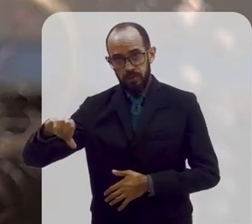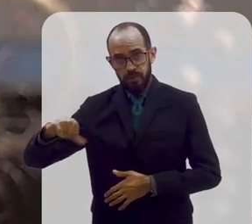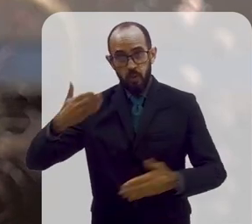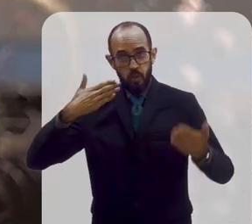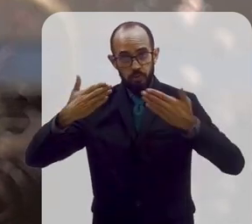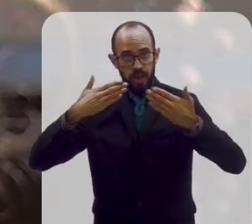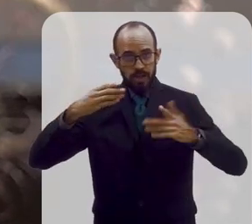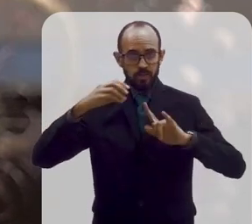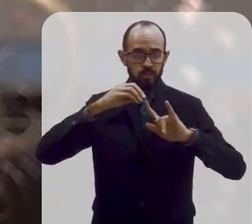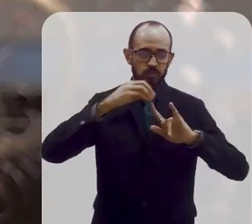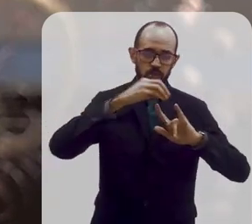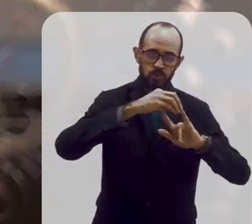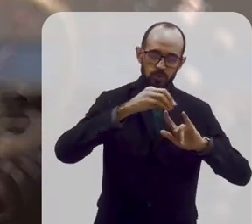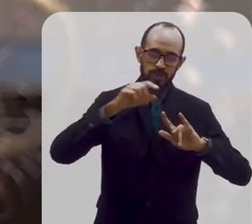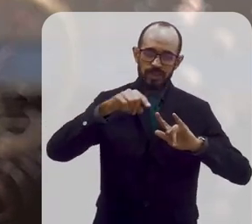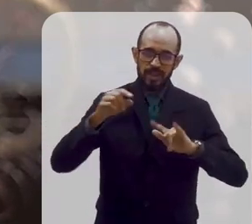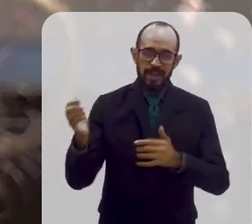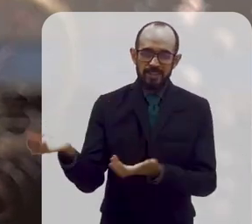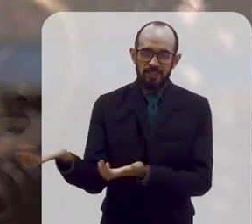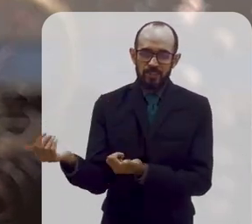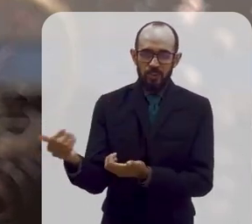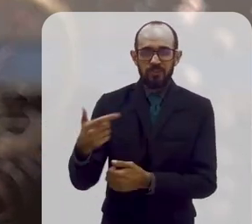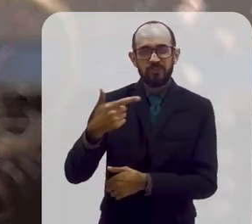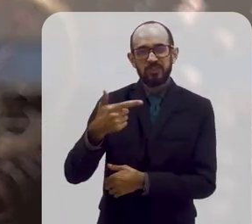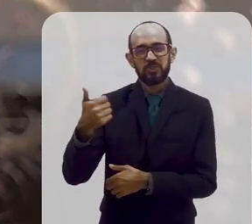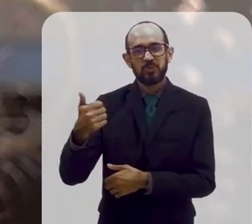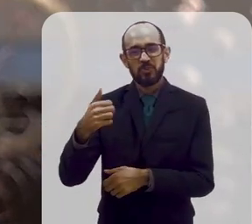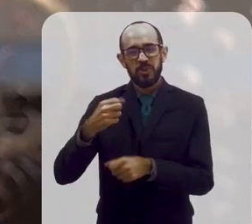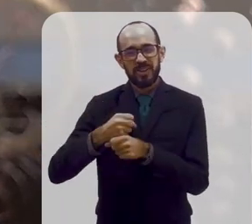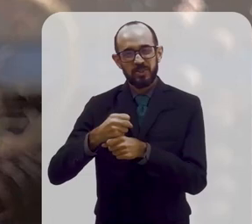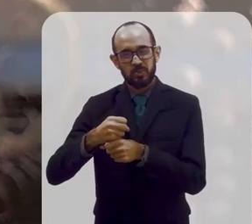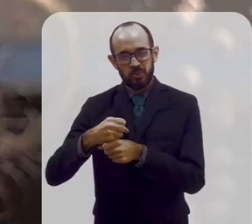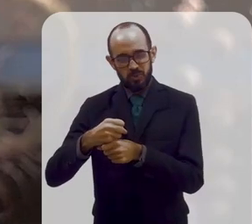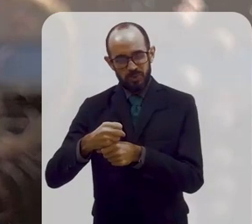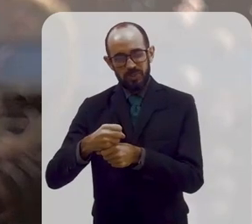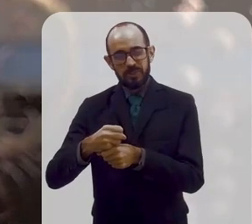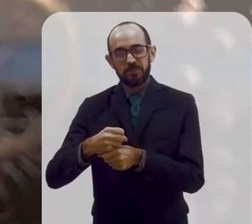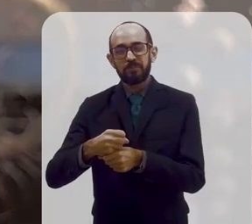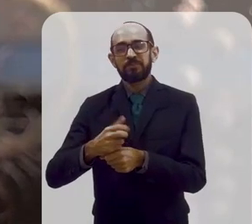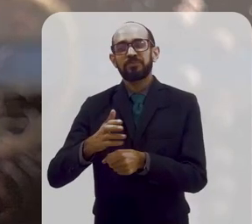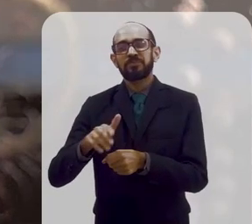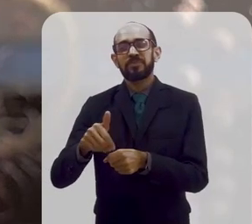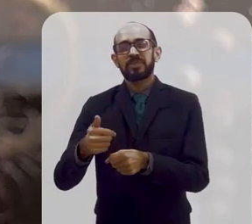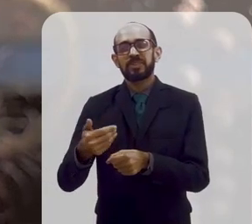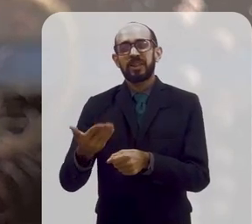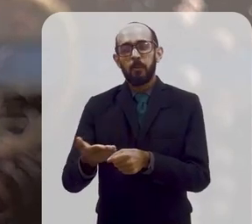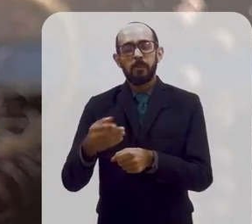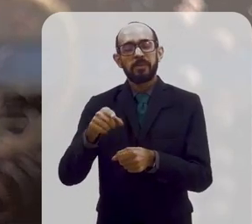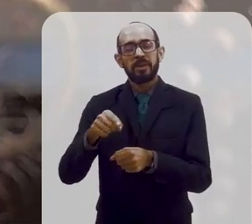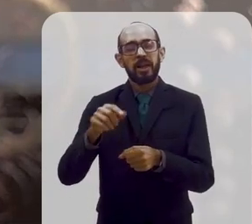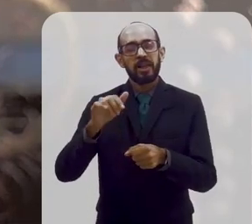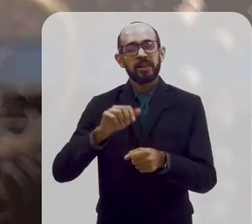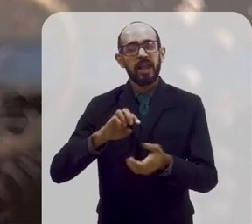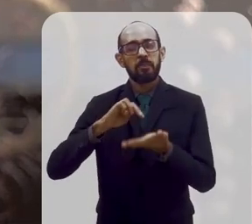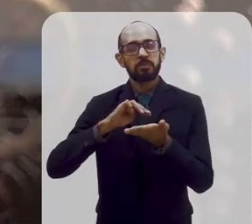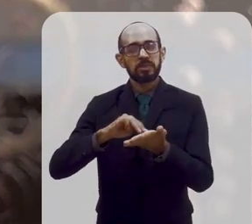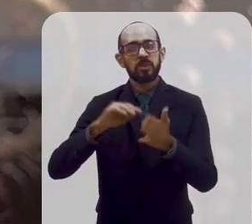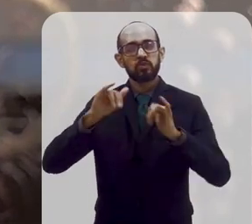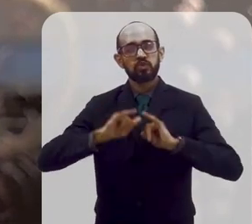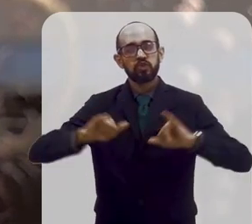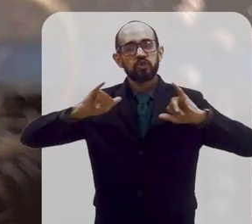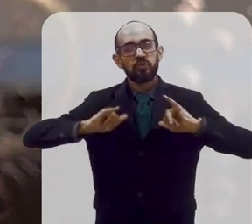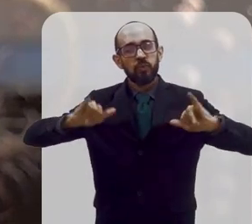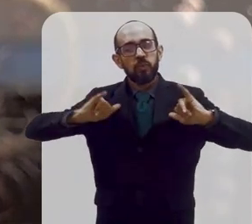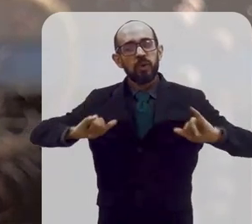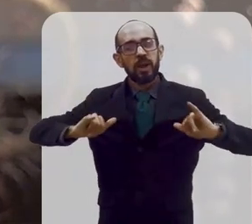comparado com a instituição, ele é bem novinho, tem pouco mais de 21 anos. E ele tem a missão de divulgar e popularizar